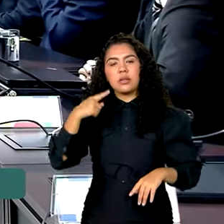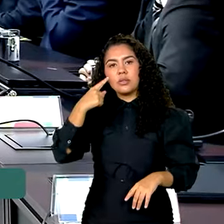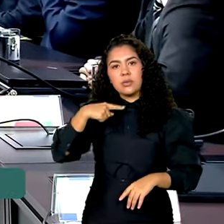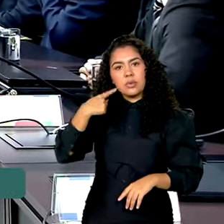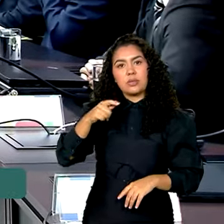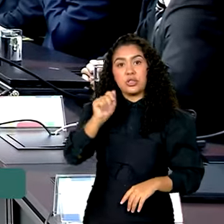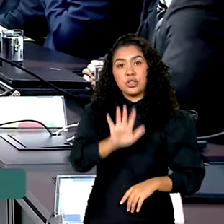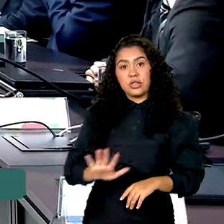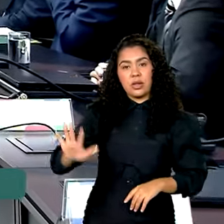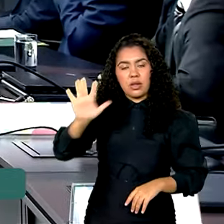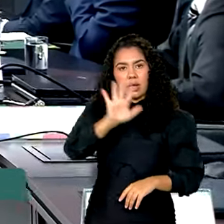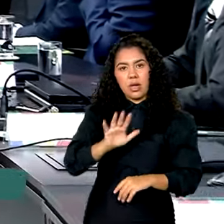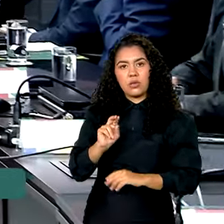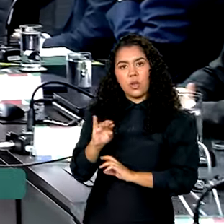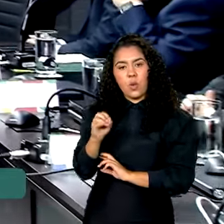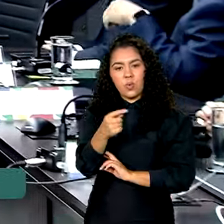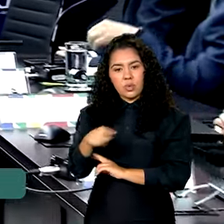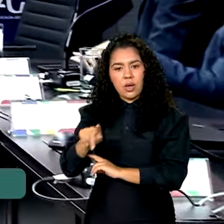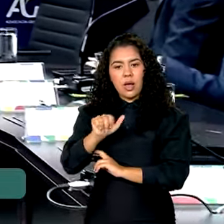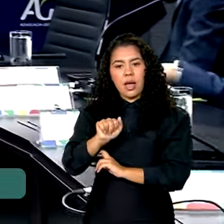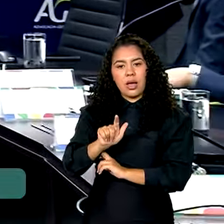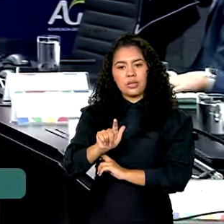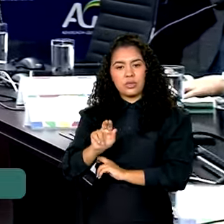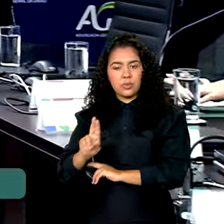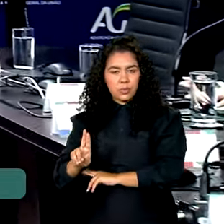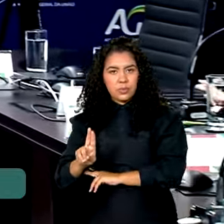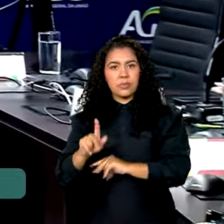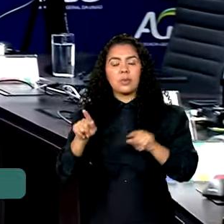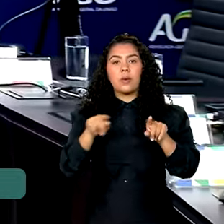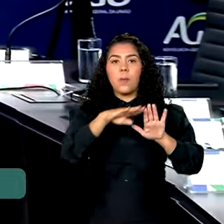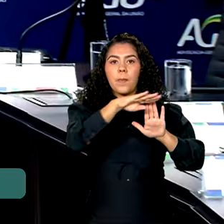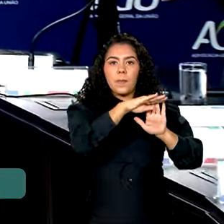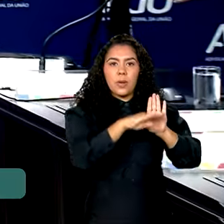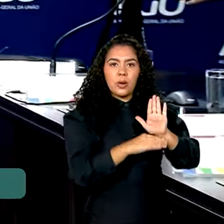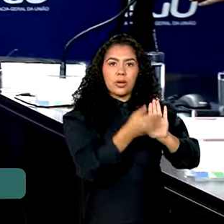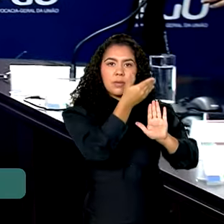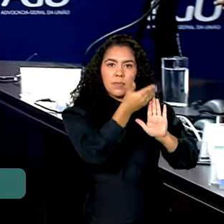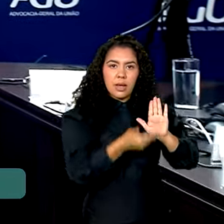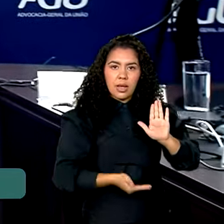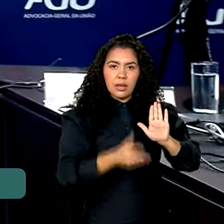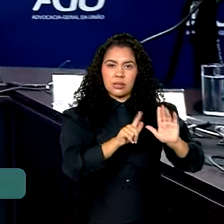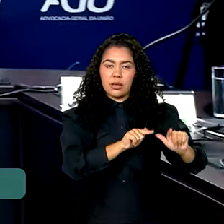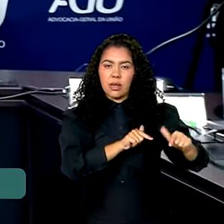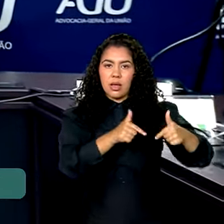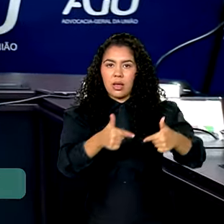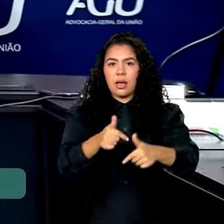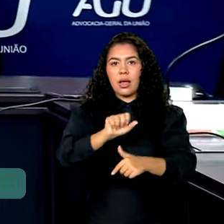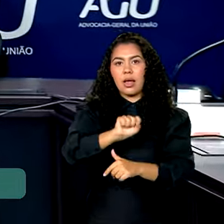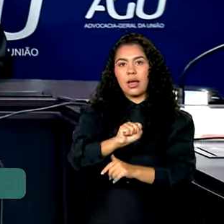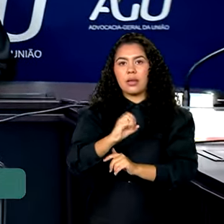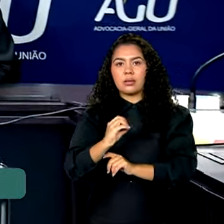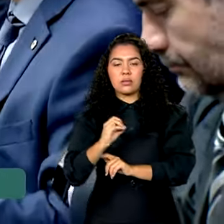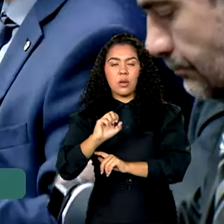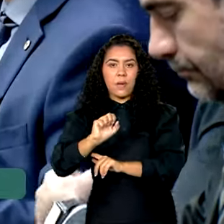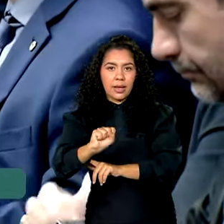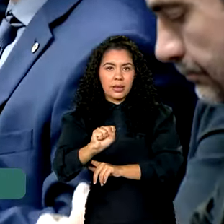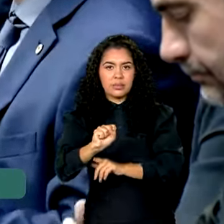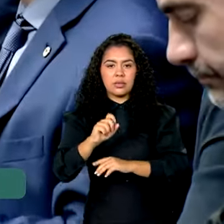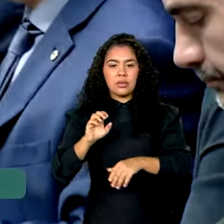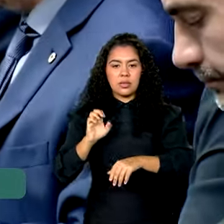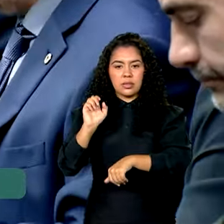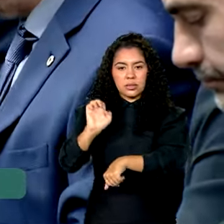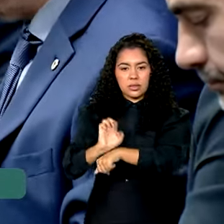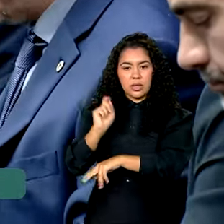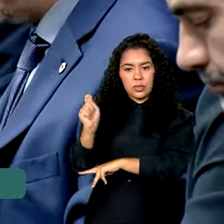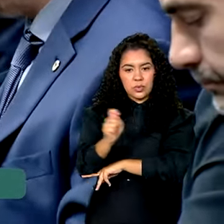União e a Procuradoria Geral da Fazenda Nacional, do Programa Transação SOS Rio Grande do Sul. O que está